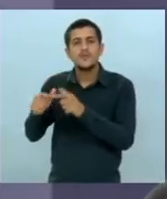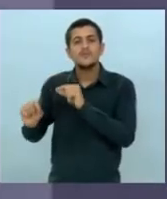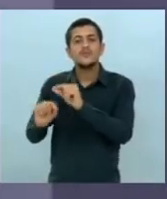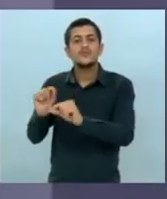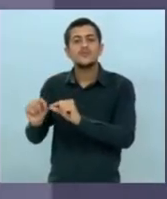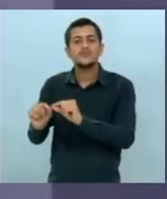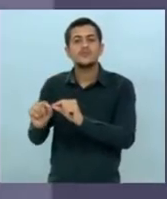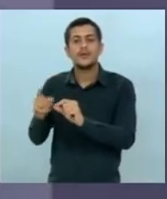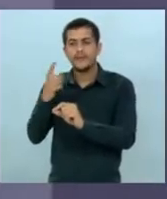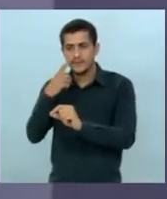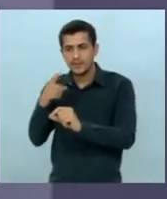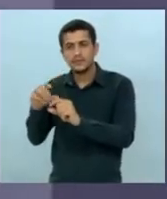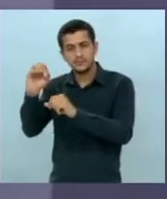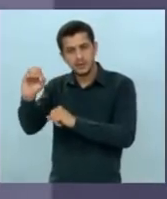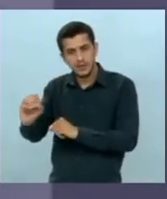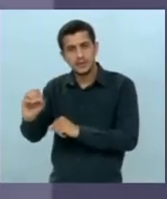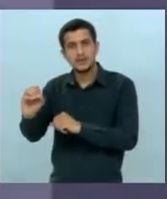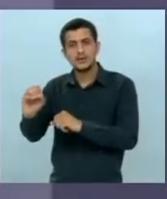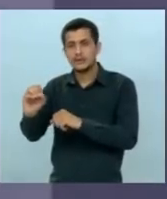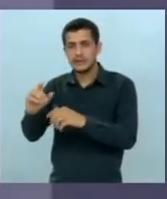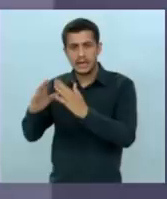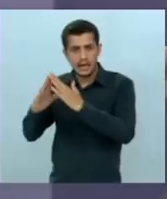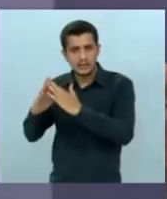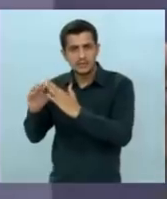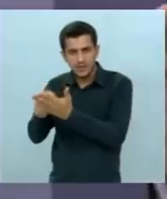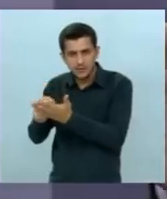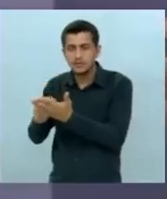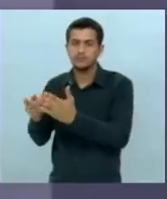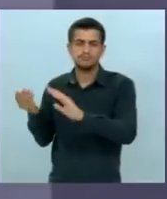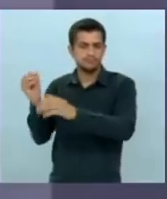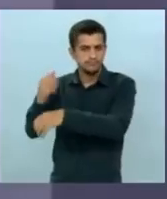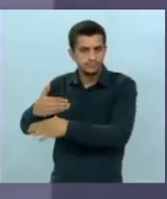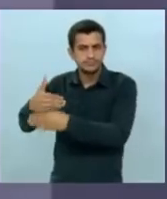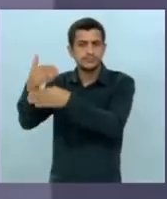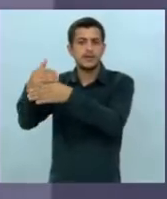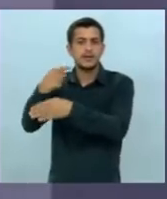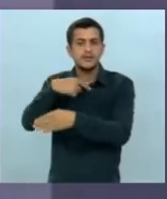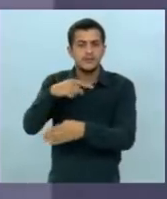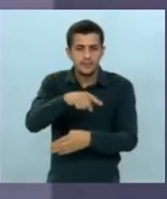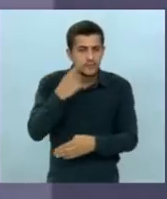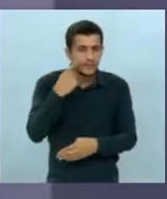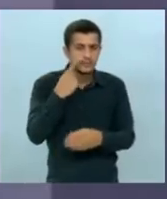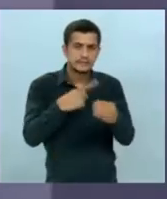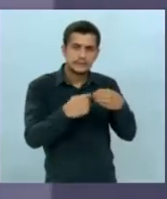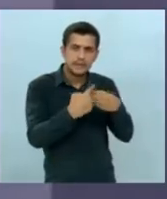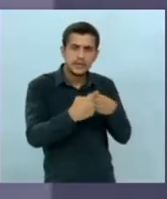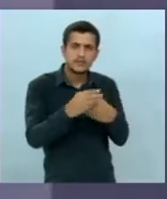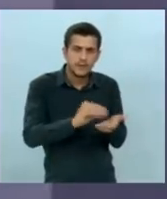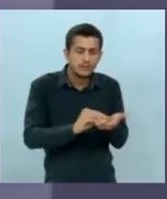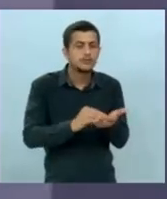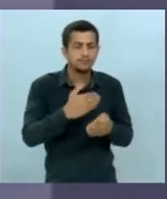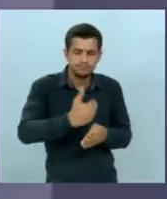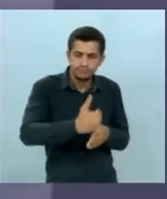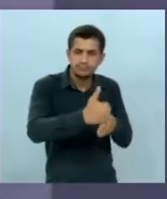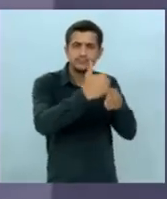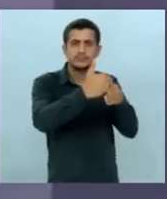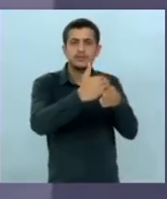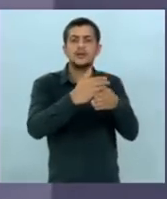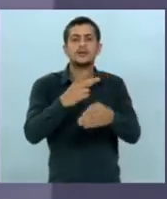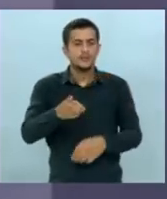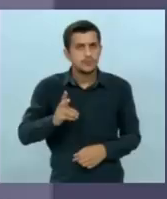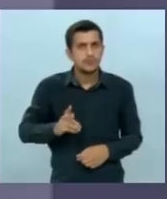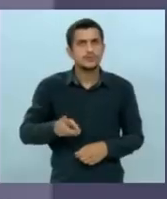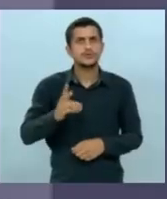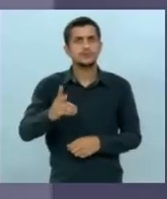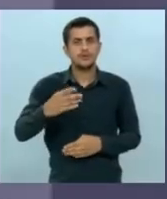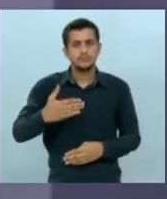zerar aquele município e depois vamos partir para um outro município mais carente e vamos zerar e assim nós vamos continuar e